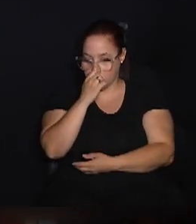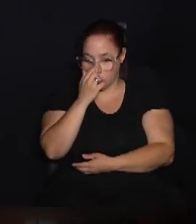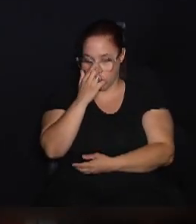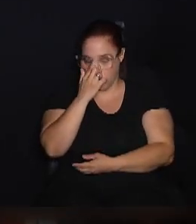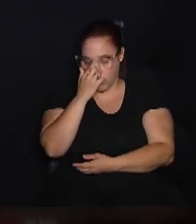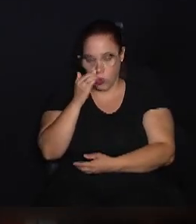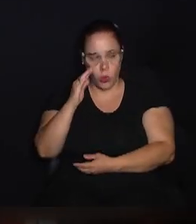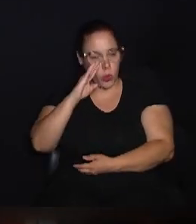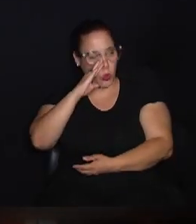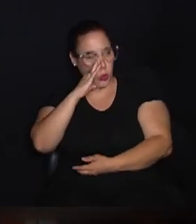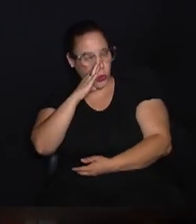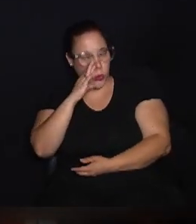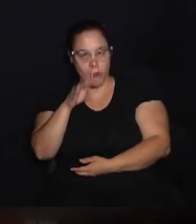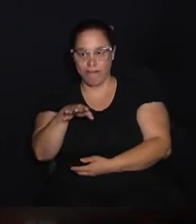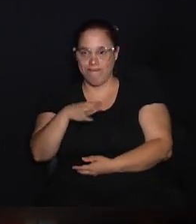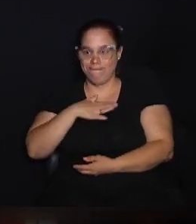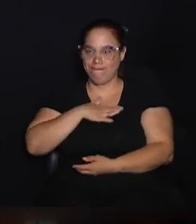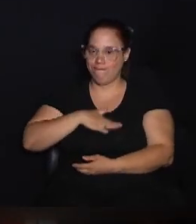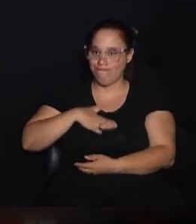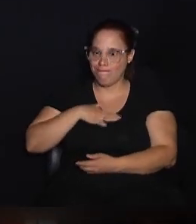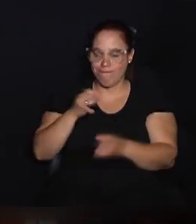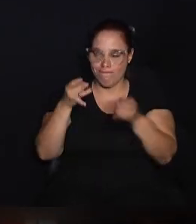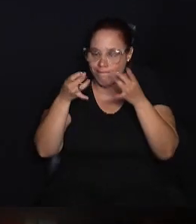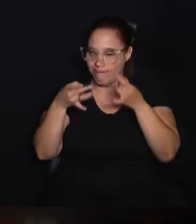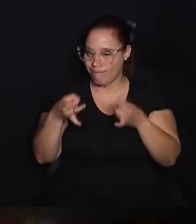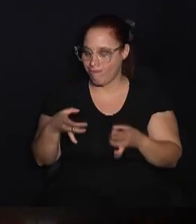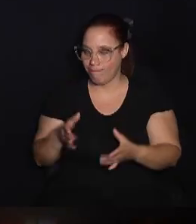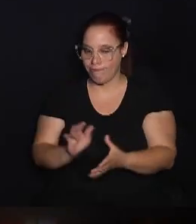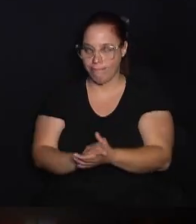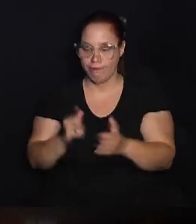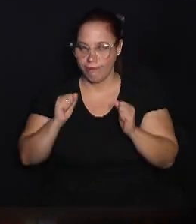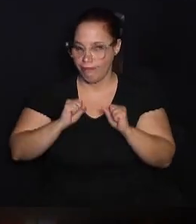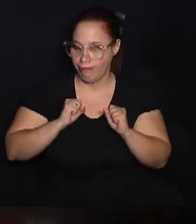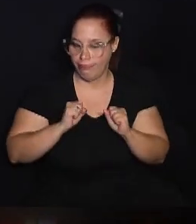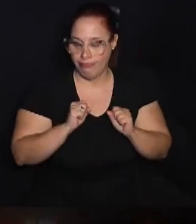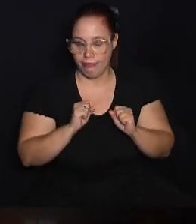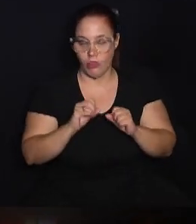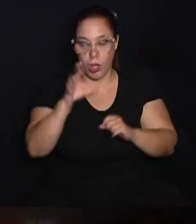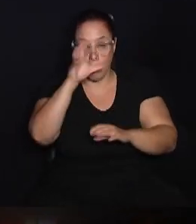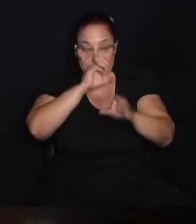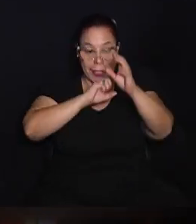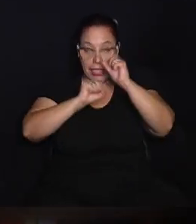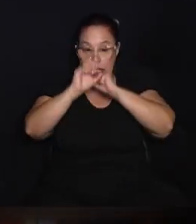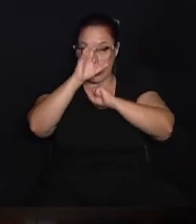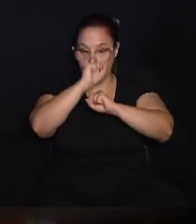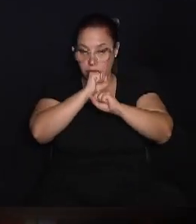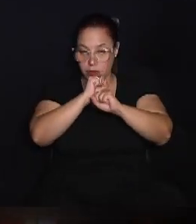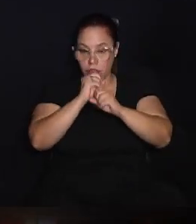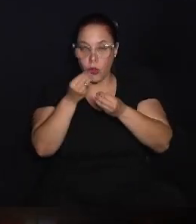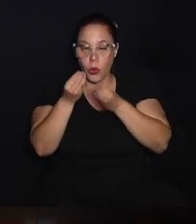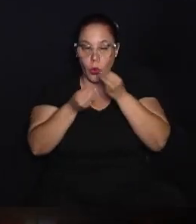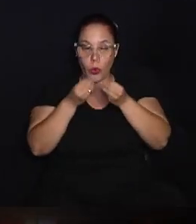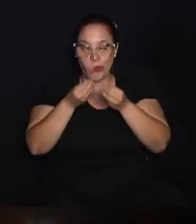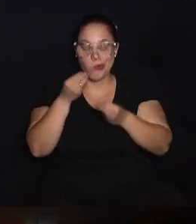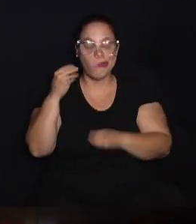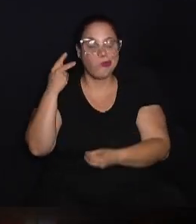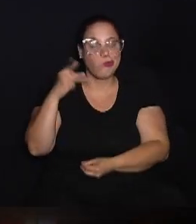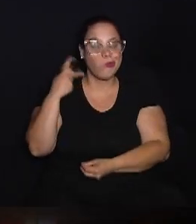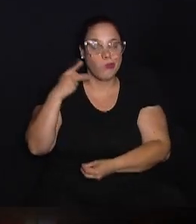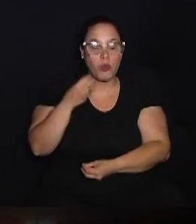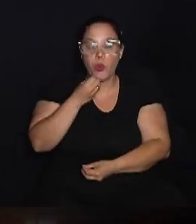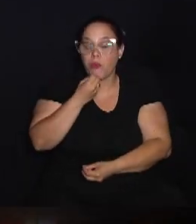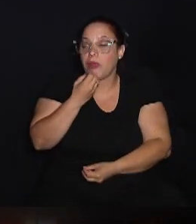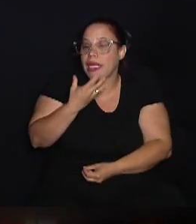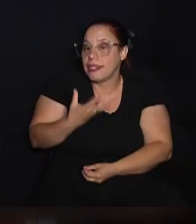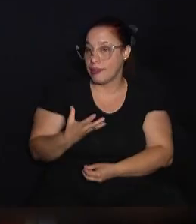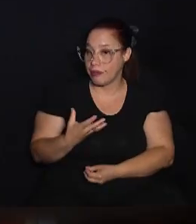um pessoal que eu admiro, um carinho especial. Eu pude aprender como faz política, aquela